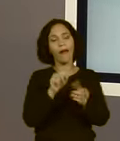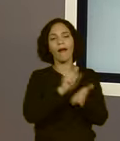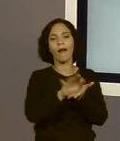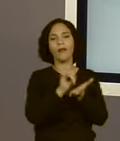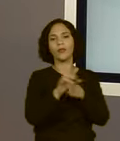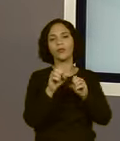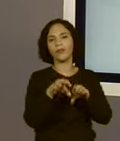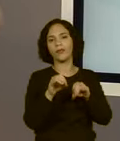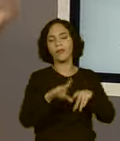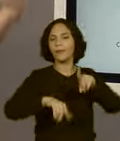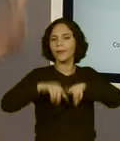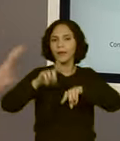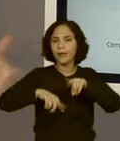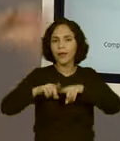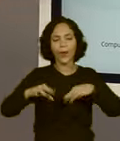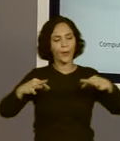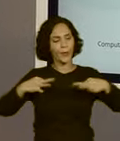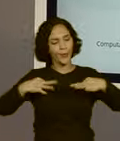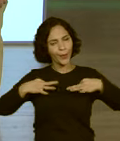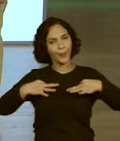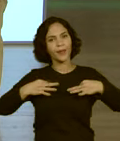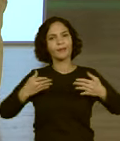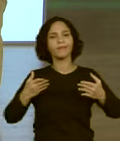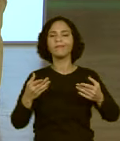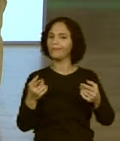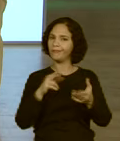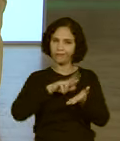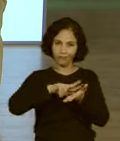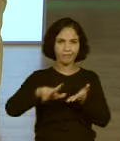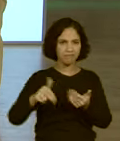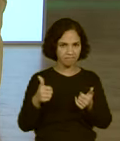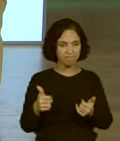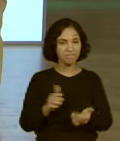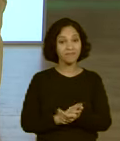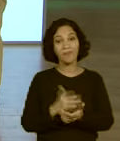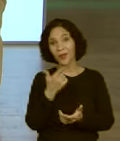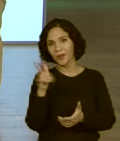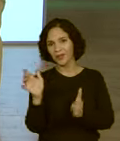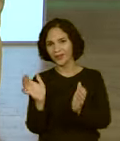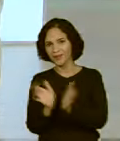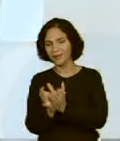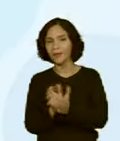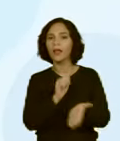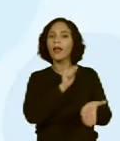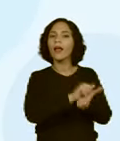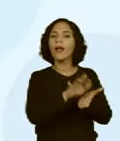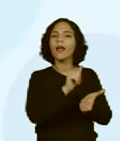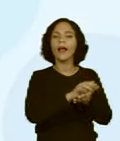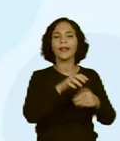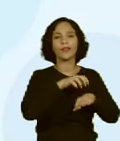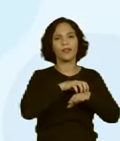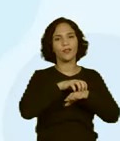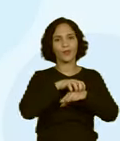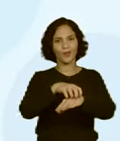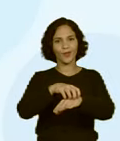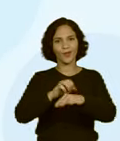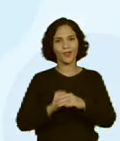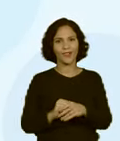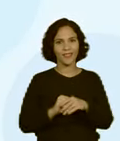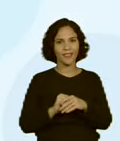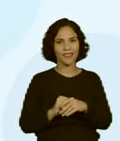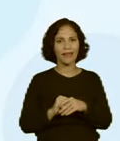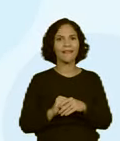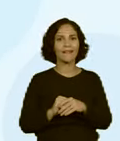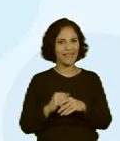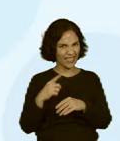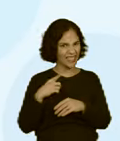educação. Material, uniforme e tudo mais. Vamos para a próxima. Gastos com transporte. E aí, será